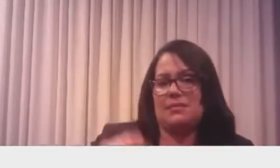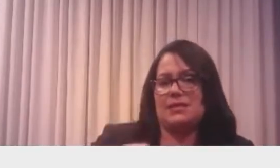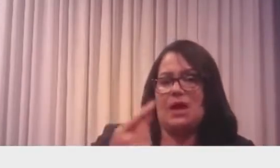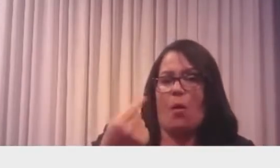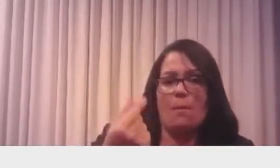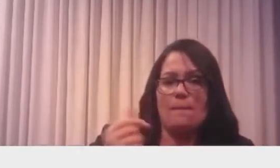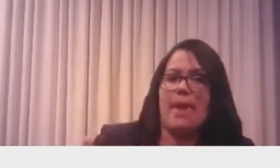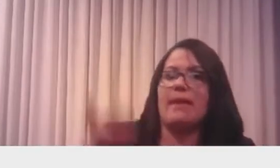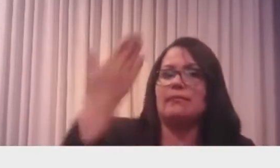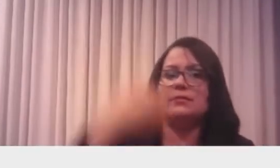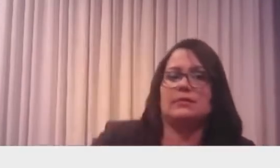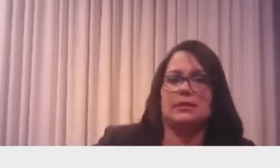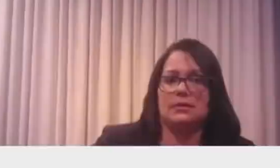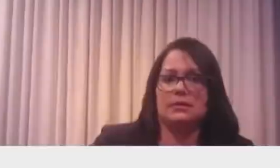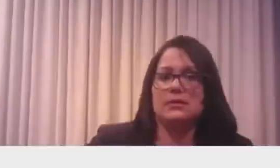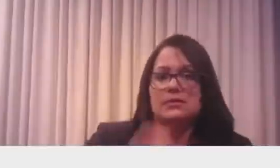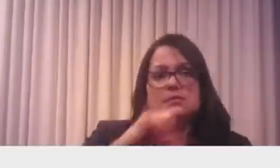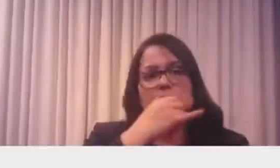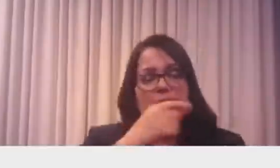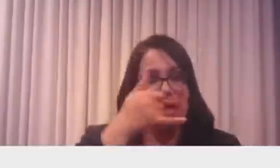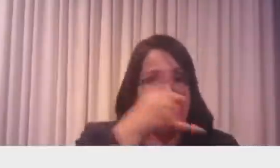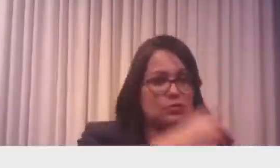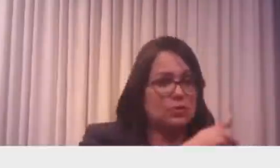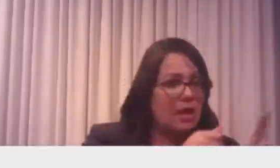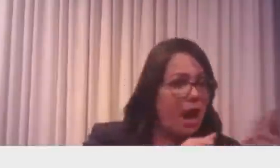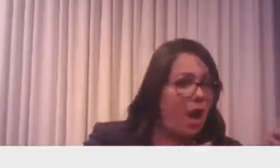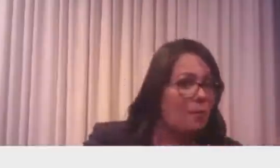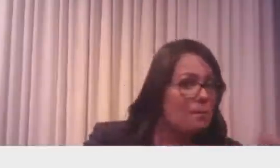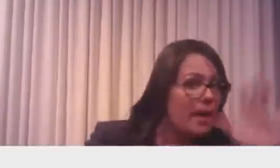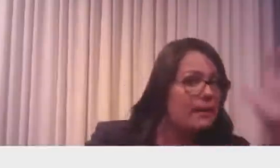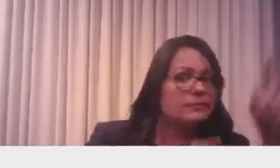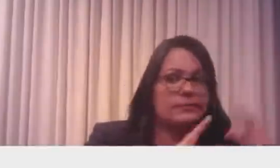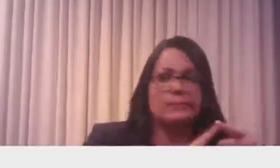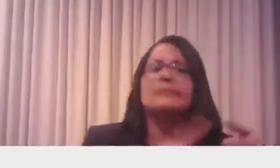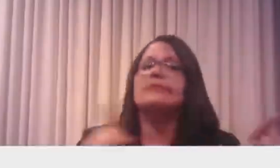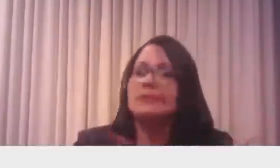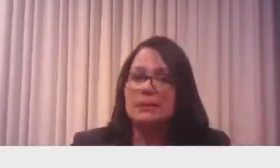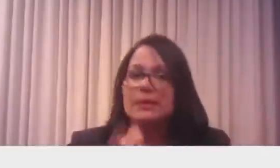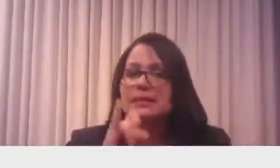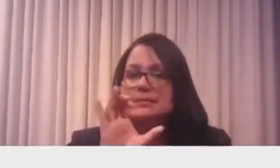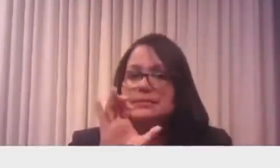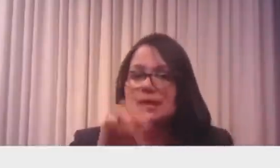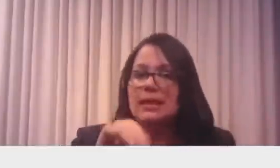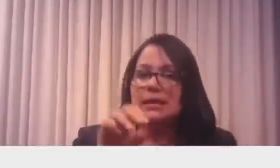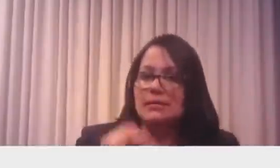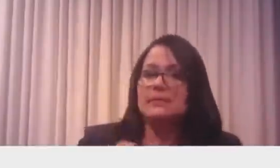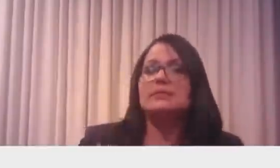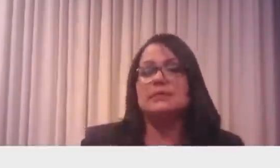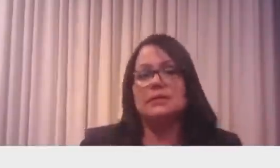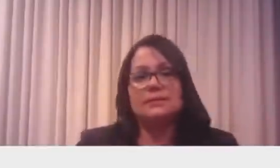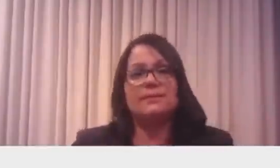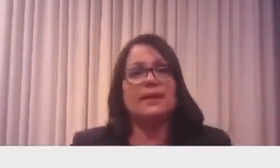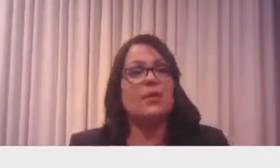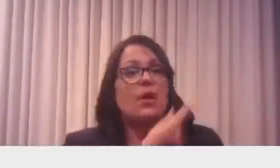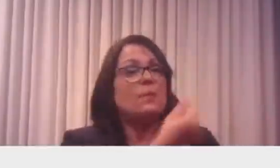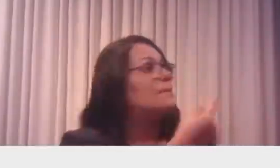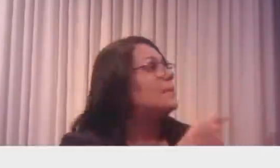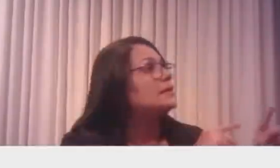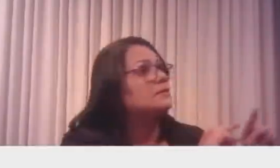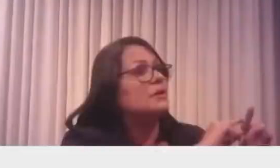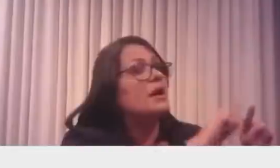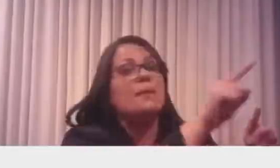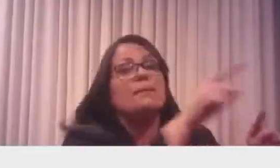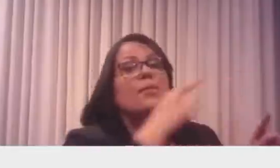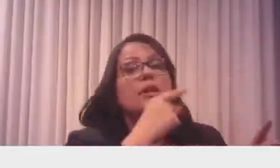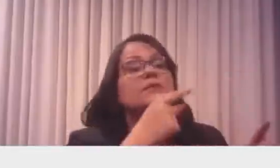centavo no preço da gasolina aqui. O ICMS, hoje em dia, é cobrado em cima do preço final da bomba e não no